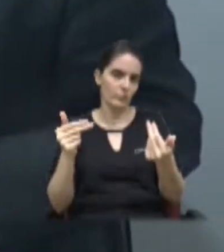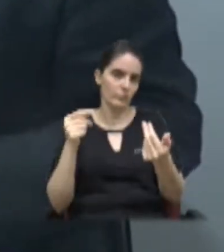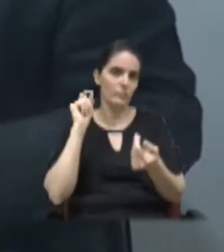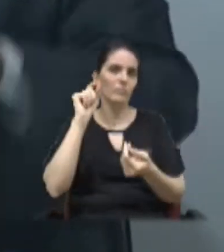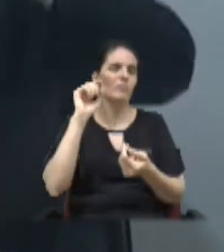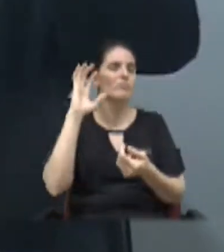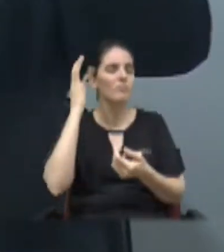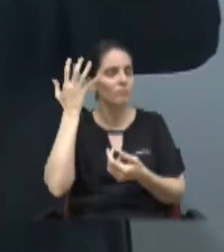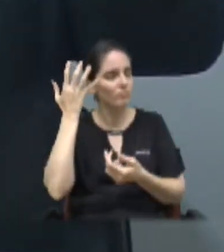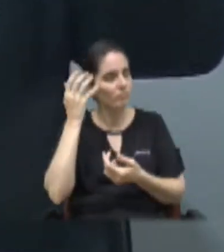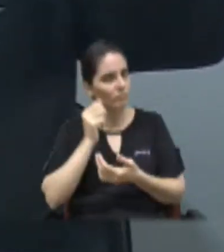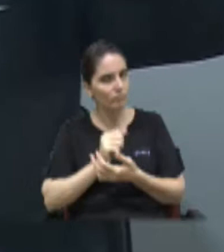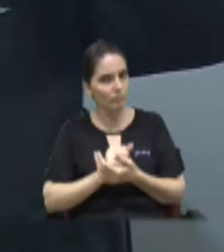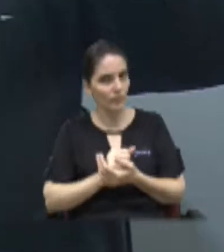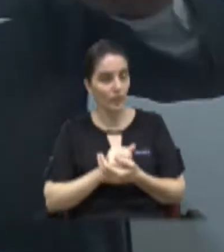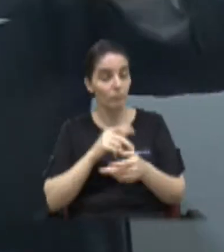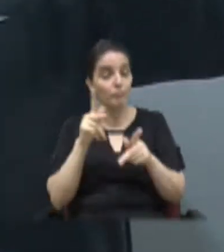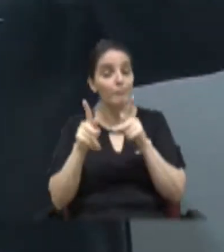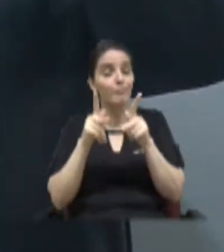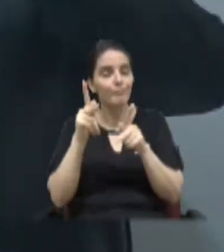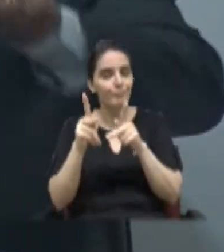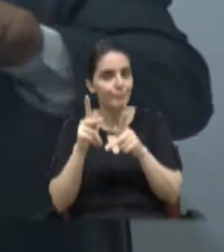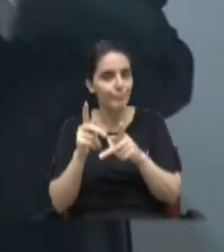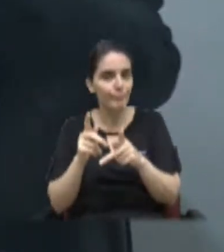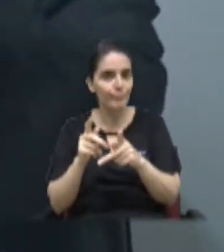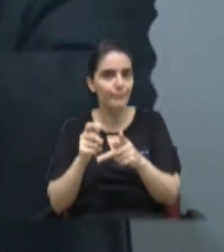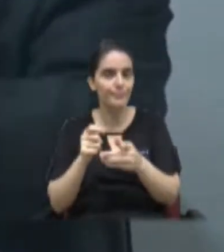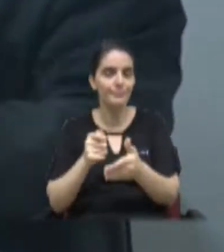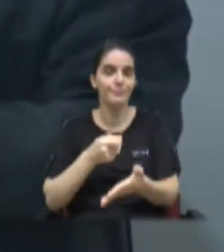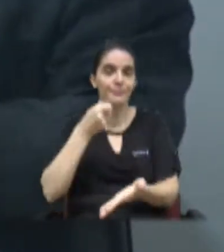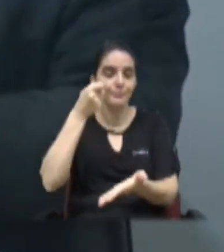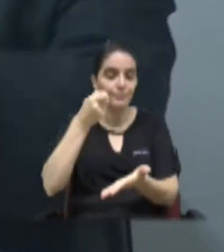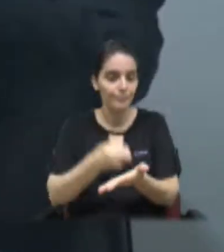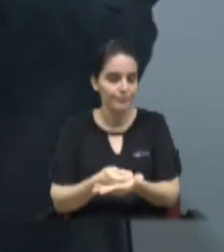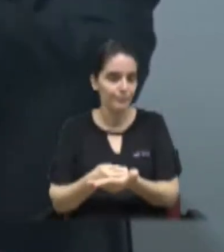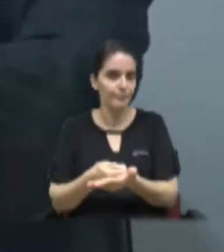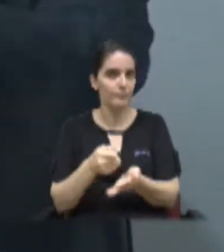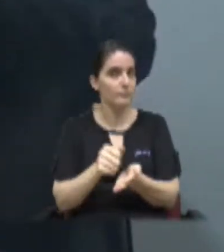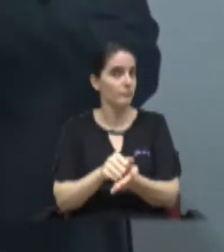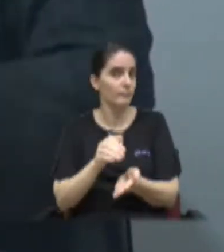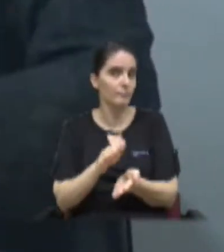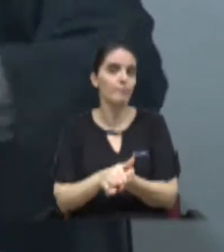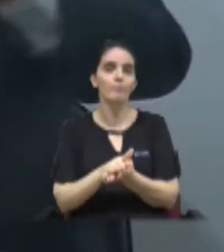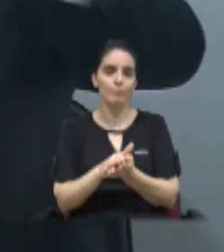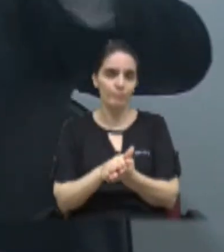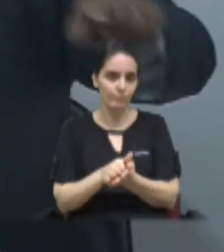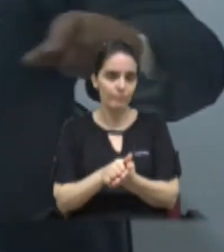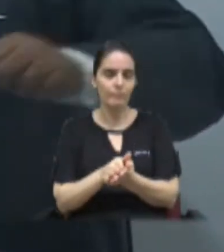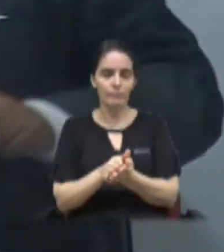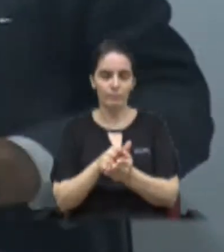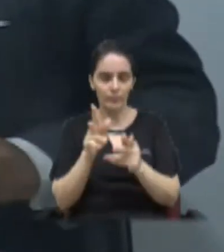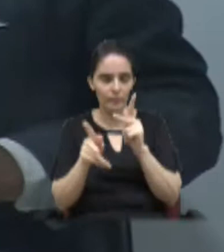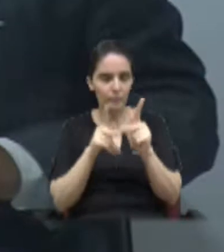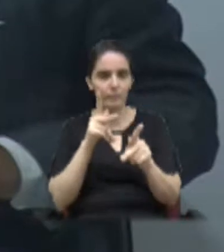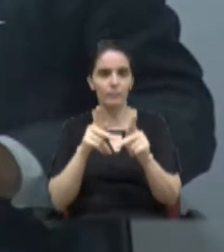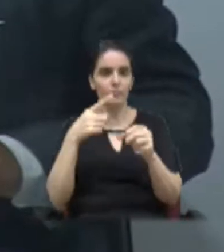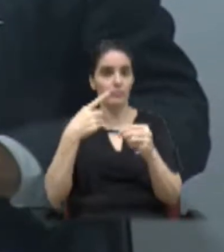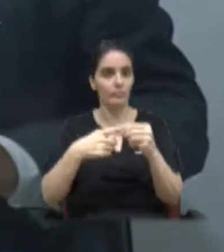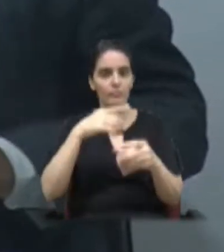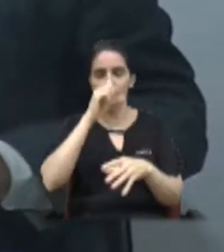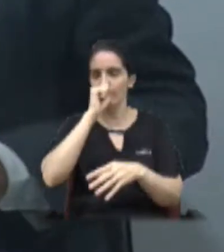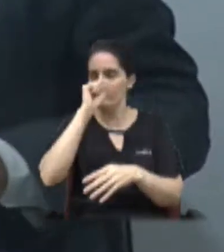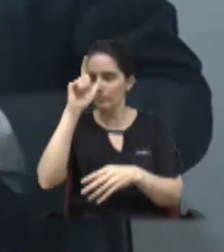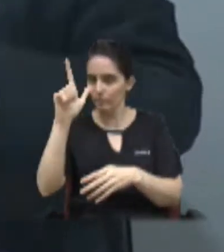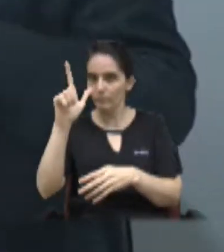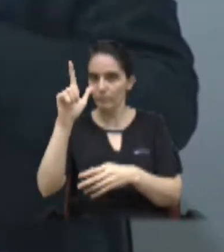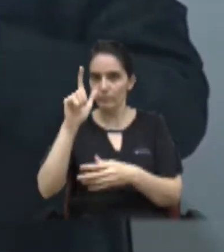Quem iria pagar o preço do erro era a população da cidade de Limeira, vereador